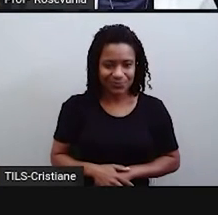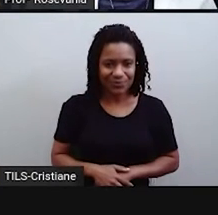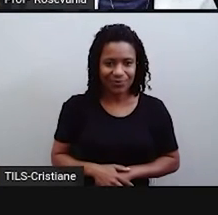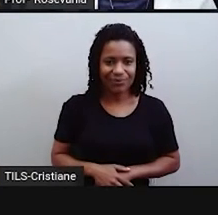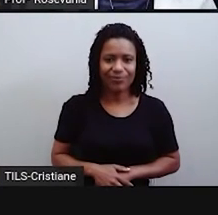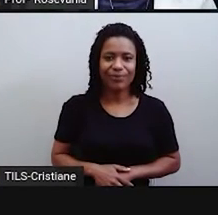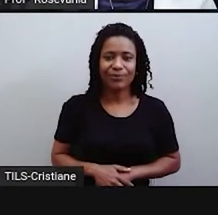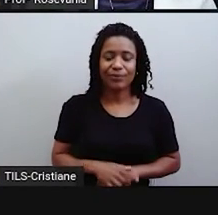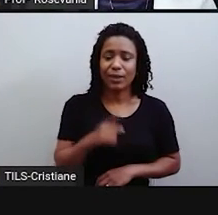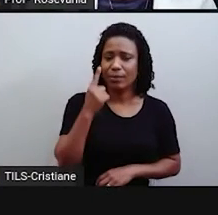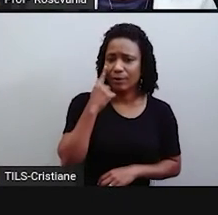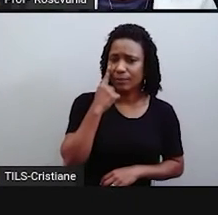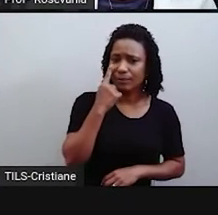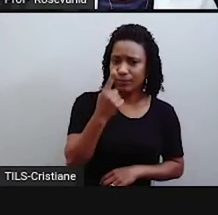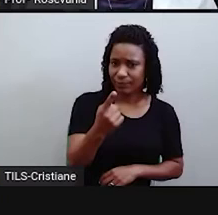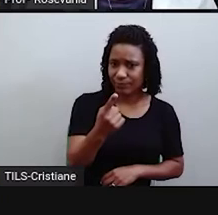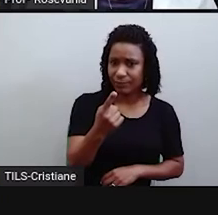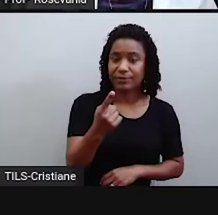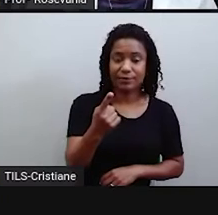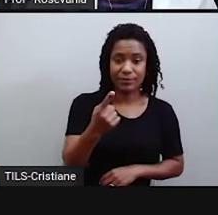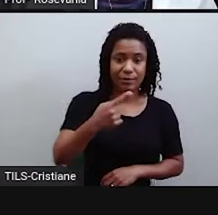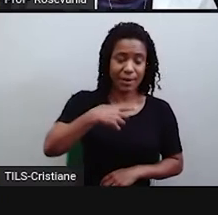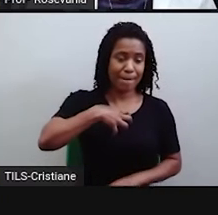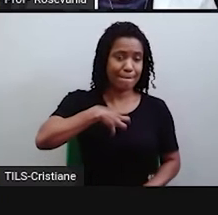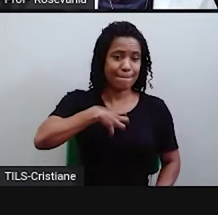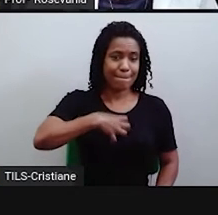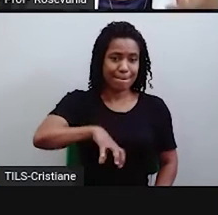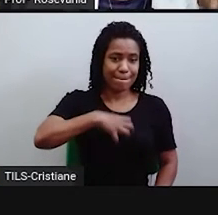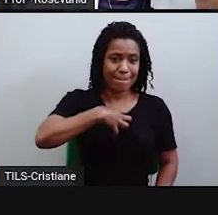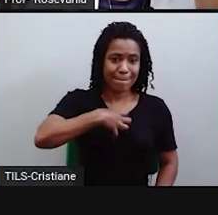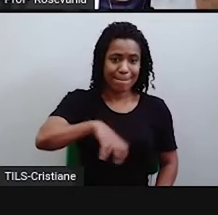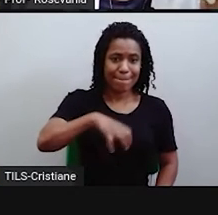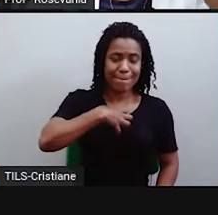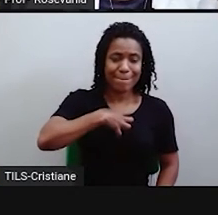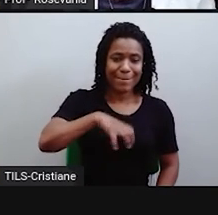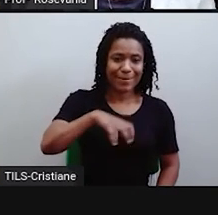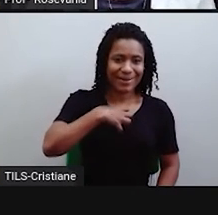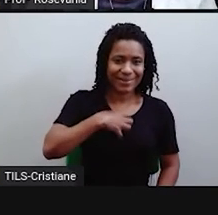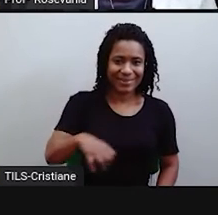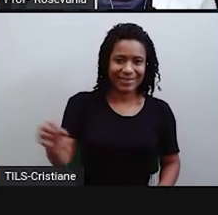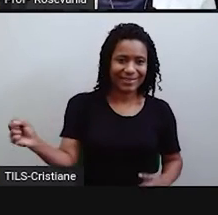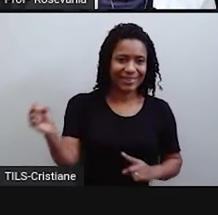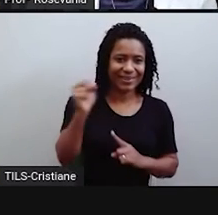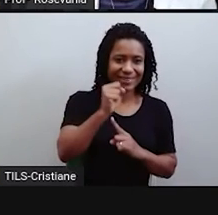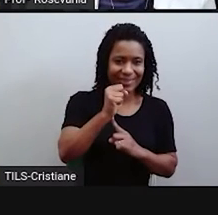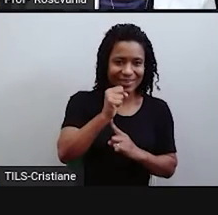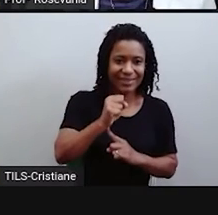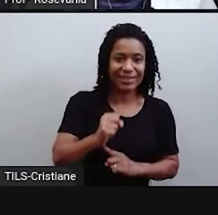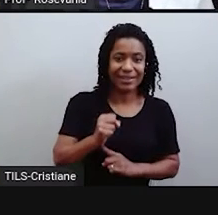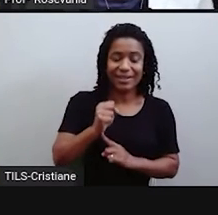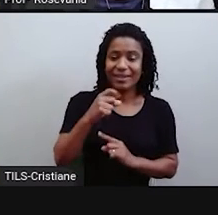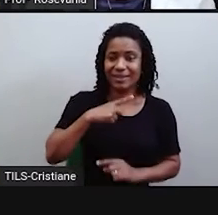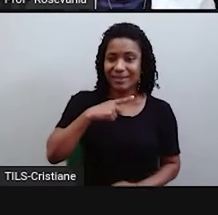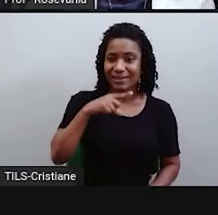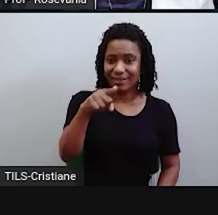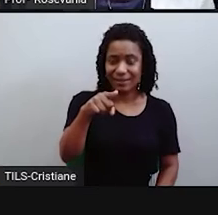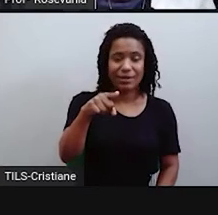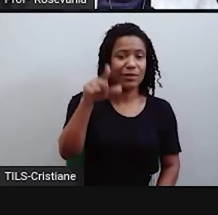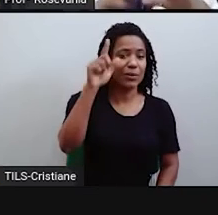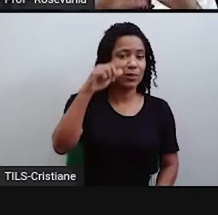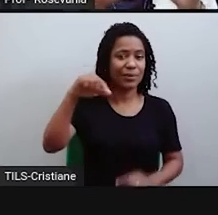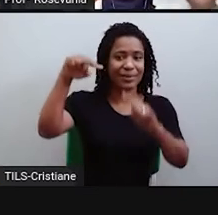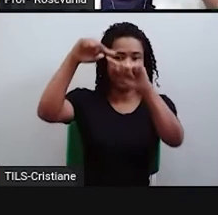detalhe, gente, a Bahia e Sergipe formavam uma região só, que era o Leste Setentrional.